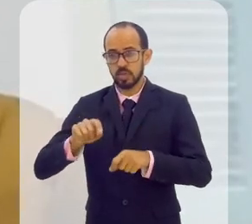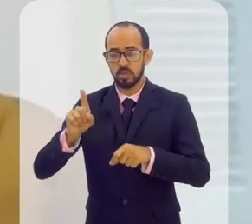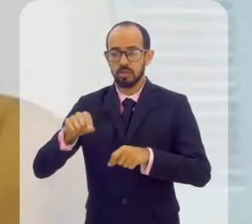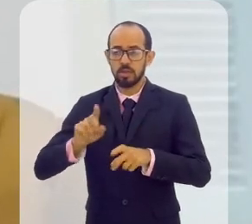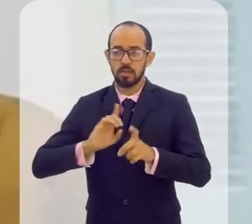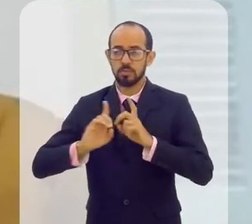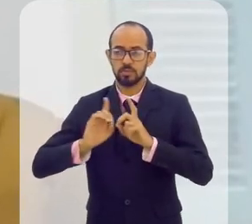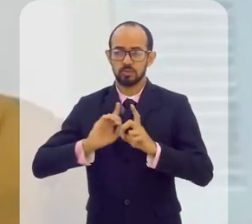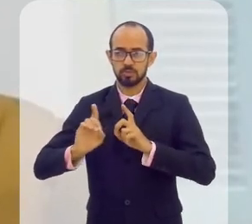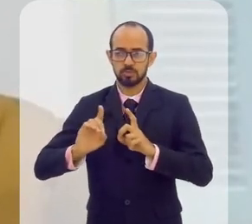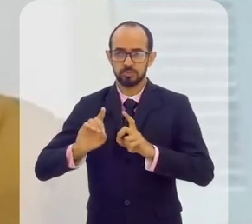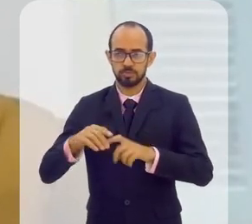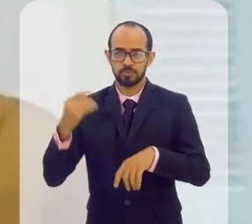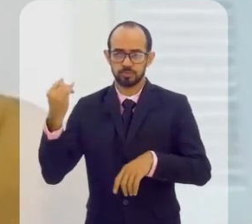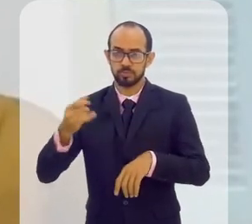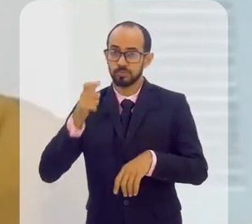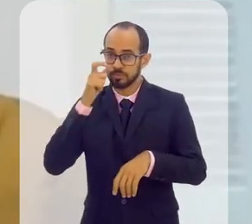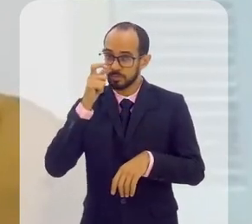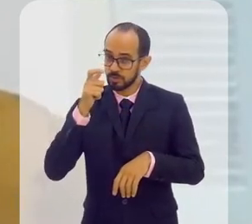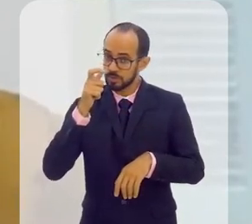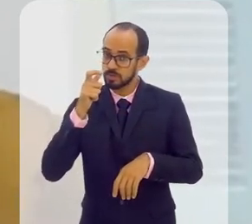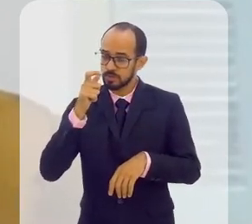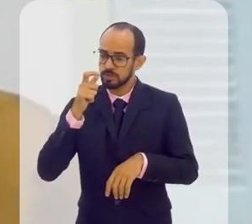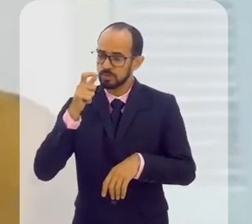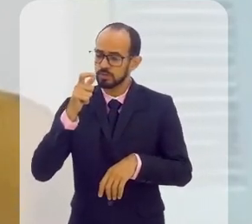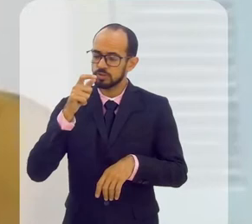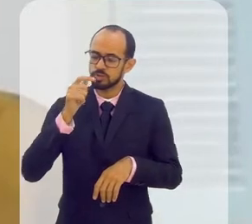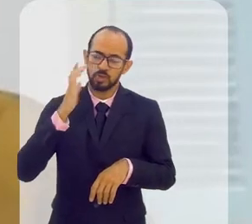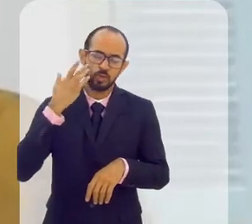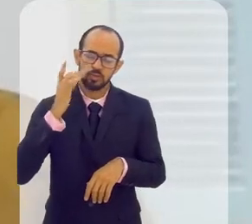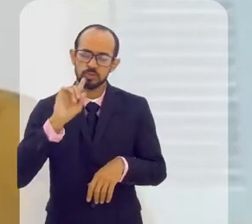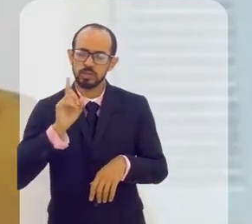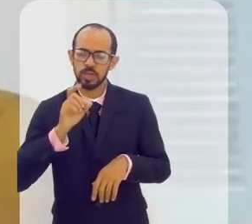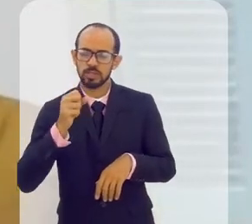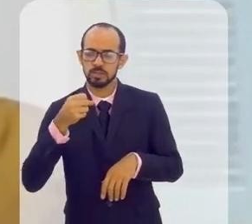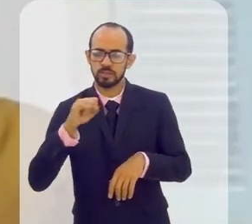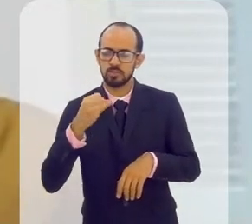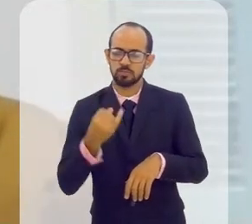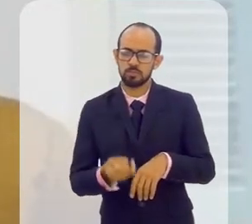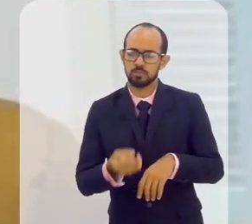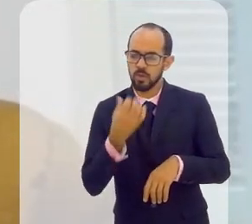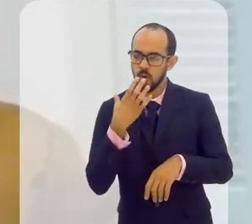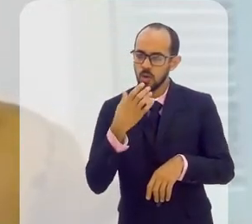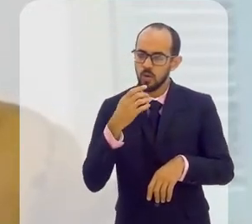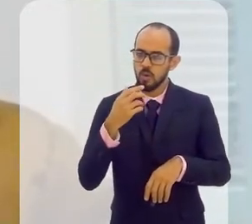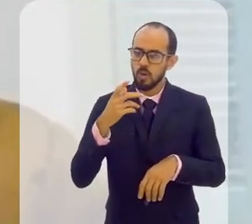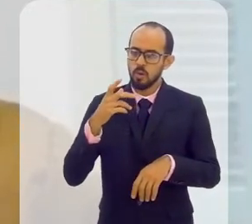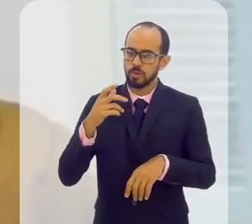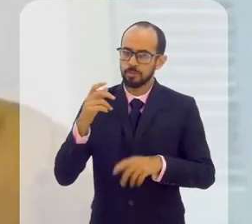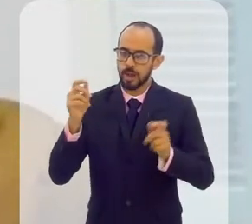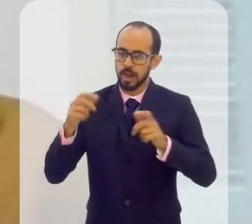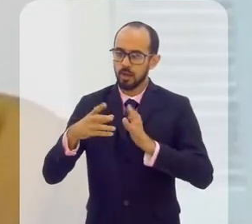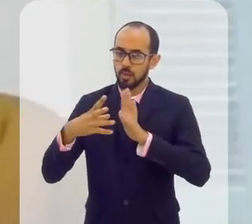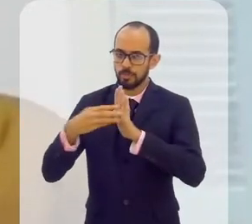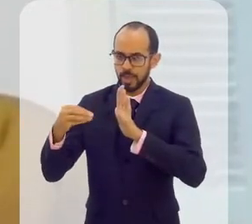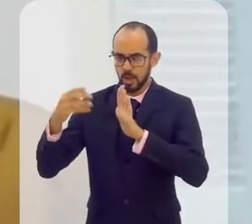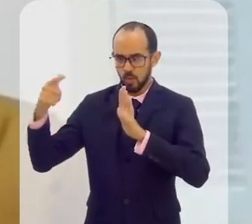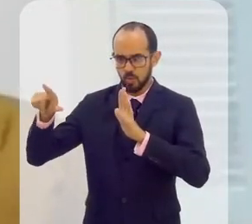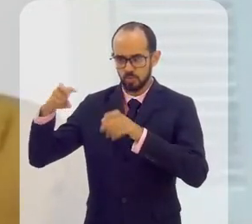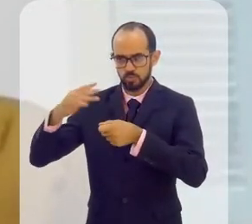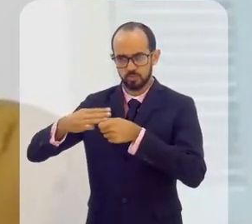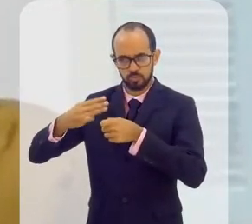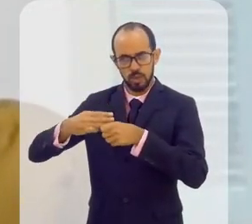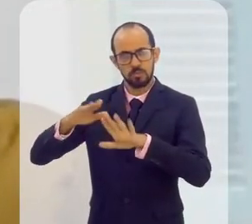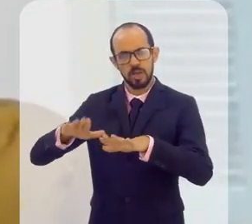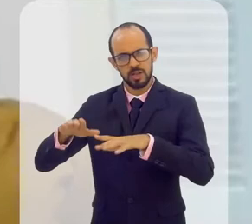ponto, assim, até de discussão e bem interessante, assim, eu não sei o quanto isso é reprodutivo para outros municípios e em